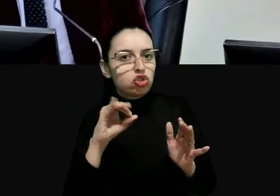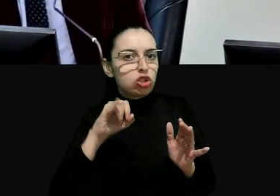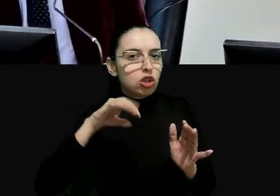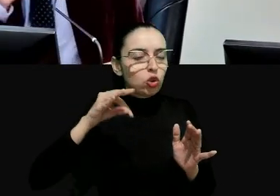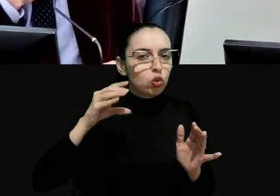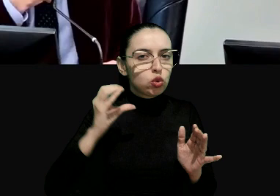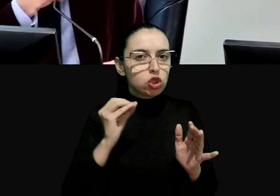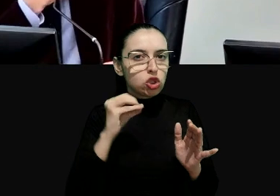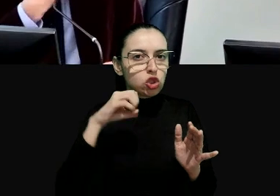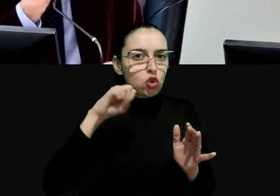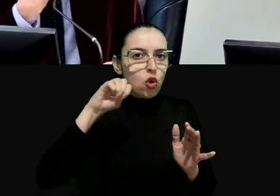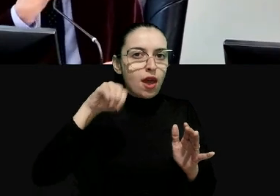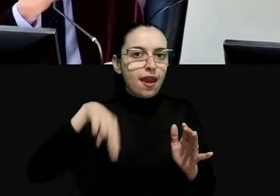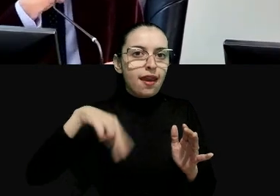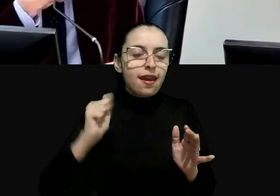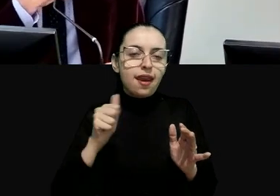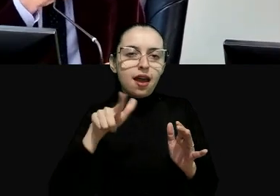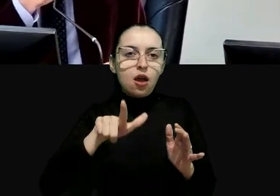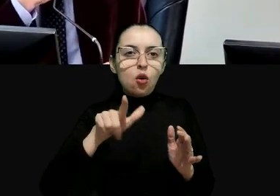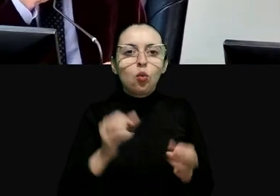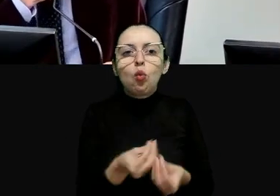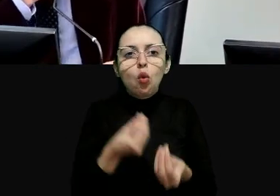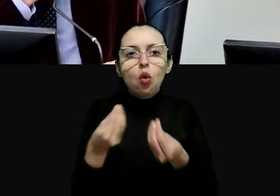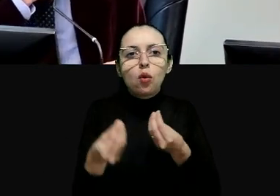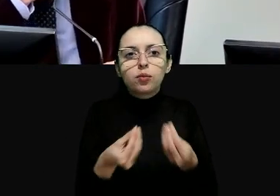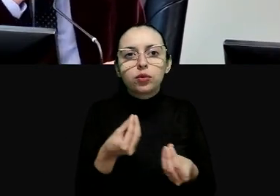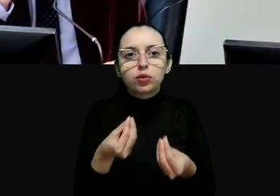por isso me interessa como